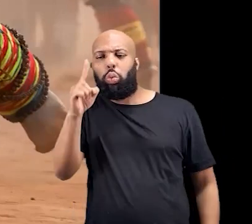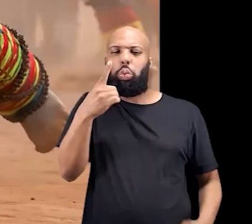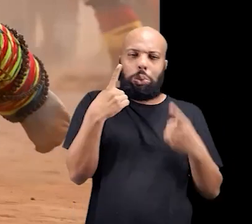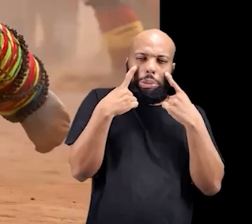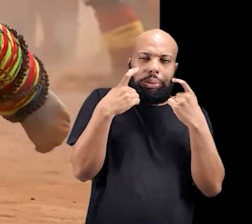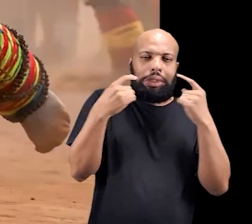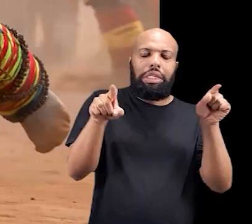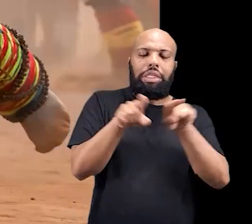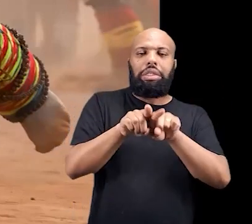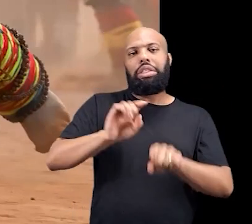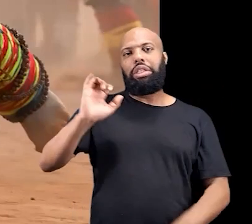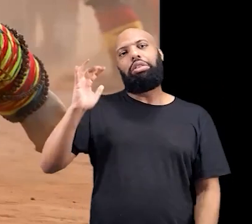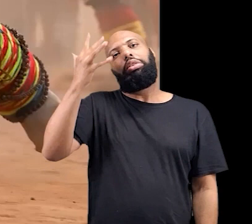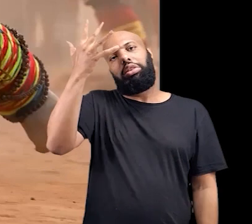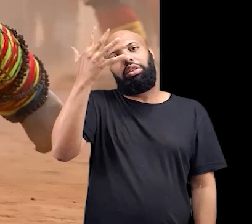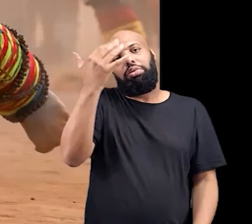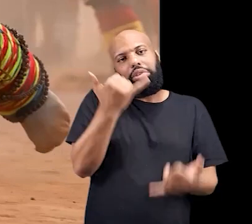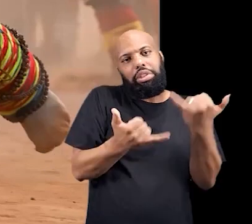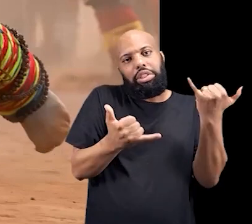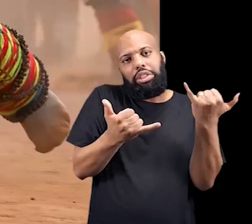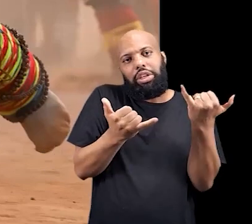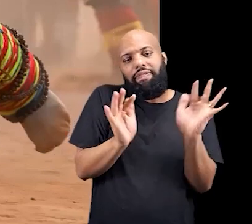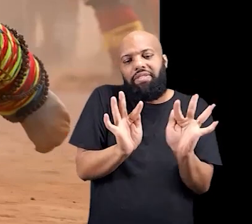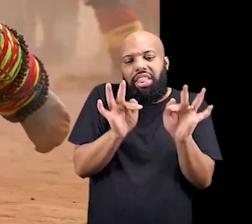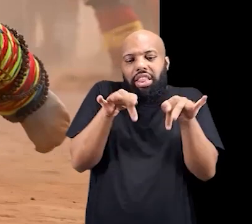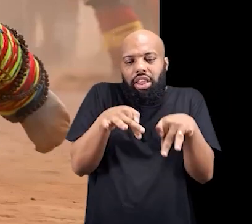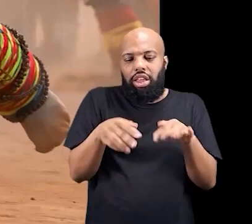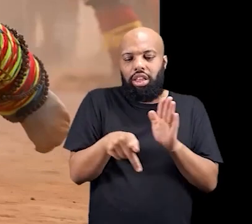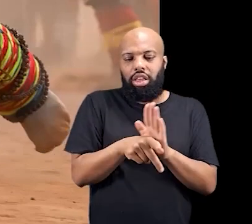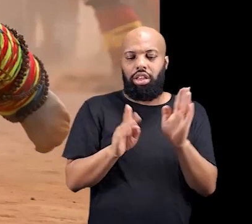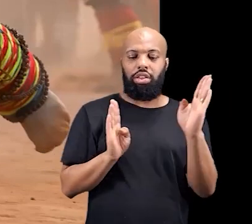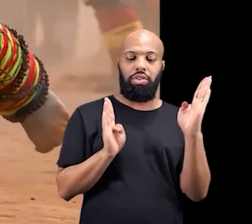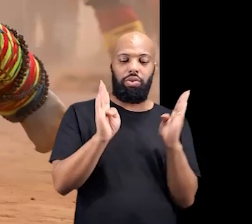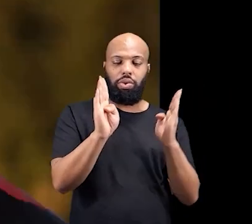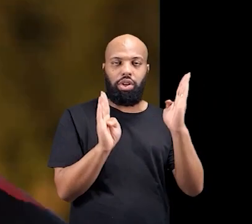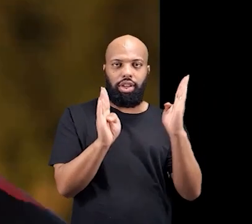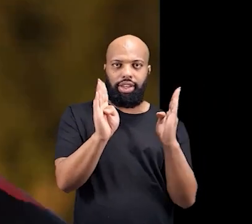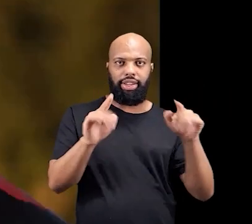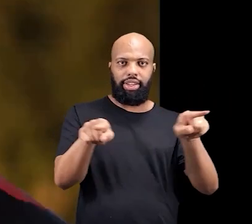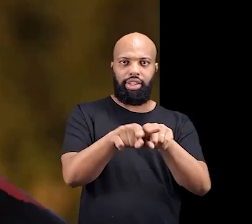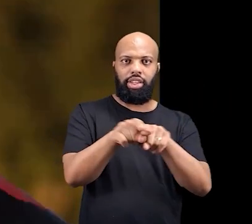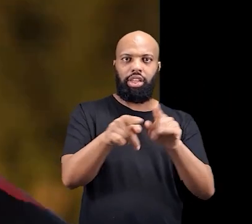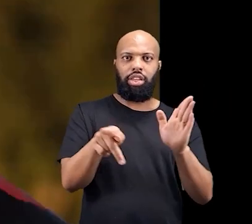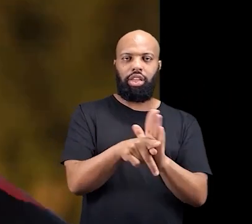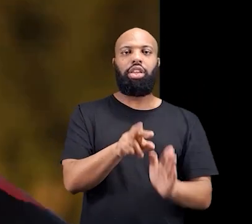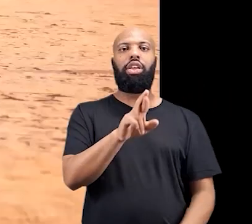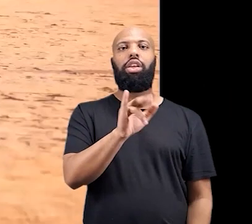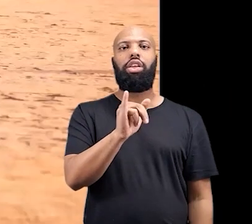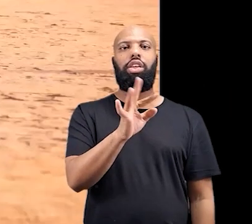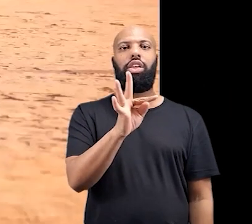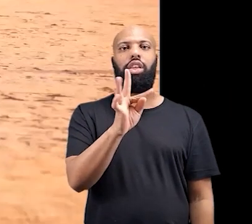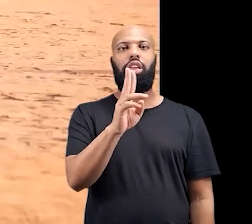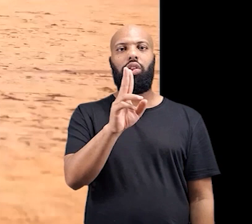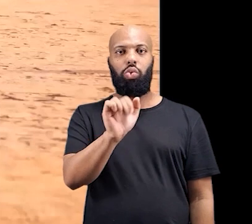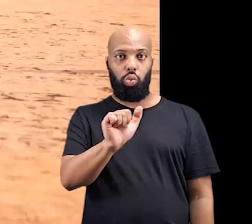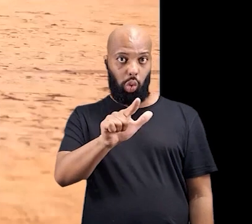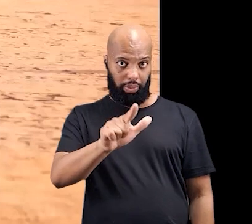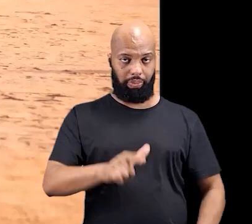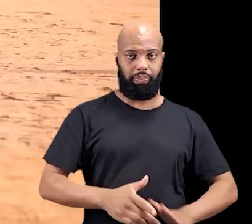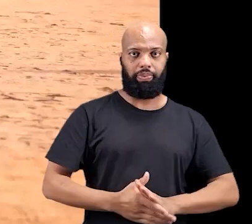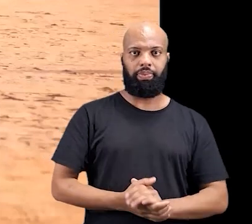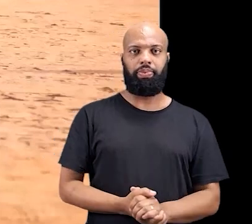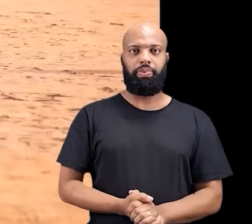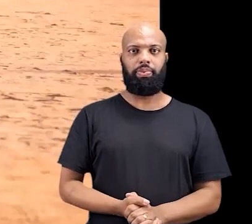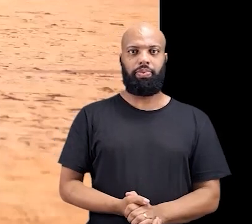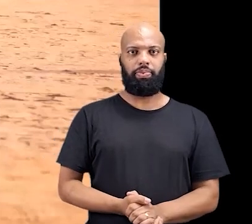durante o Kaurupe acontece como um encerramento mesmo deste ritual.